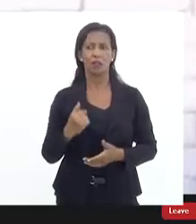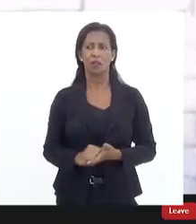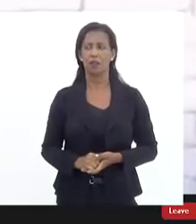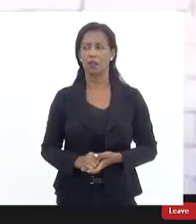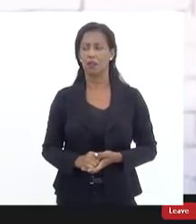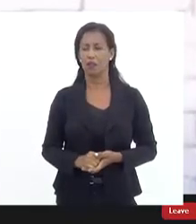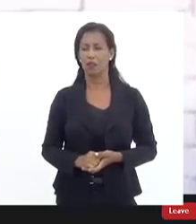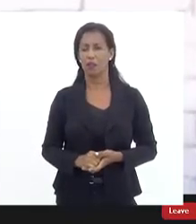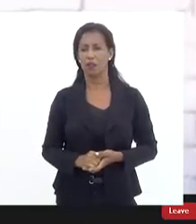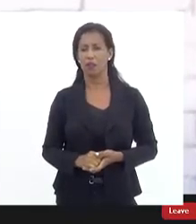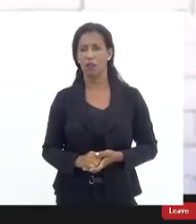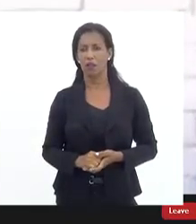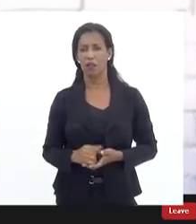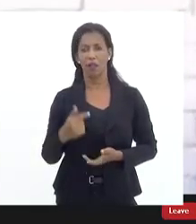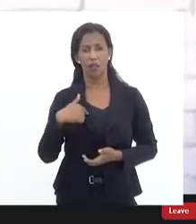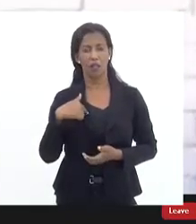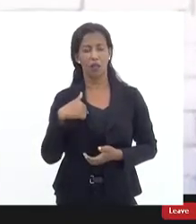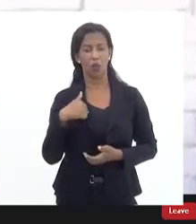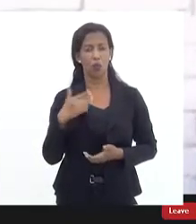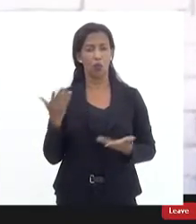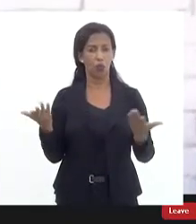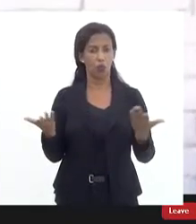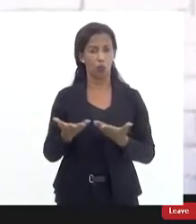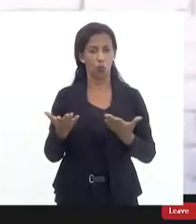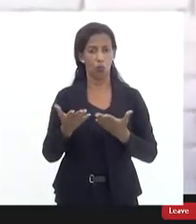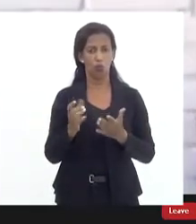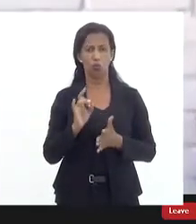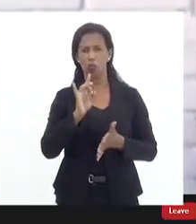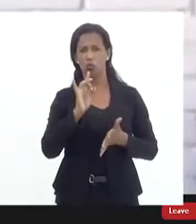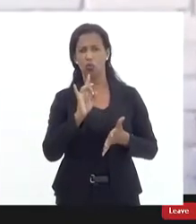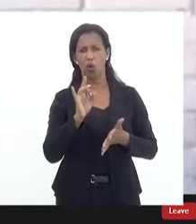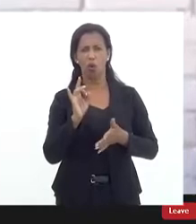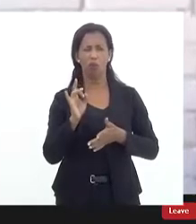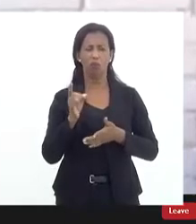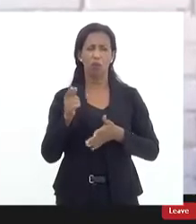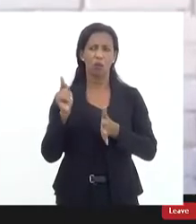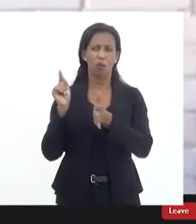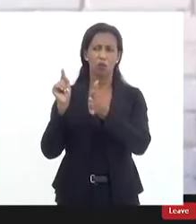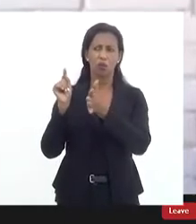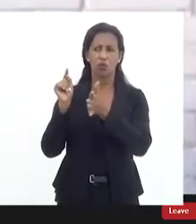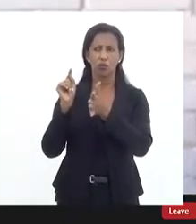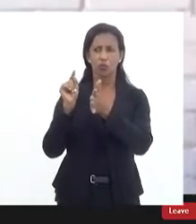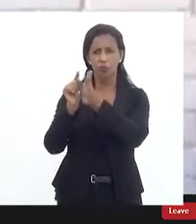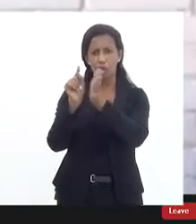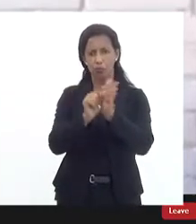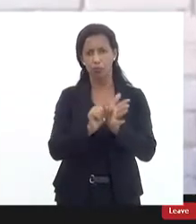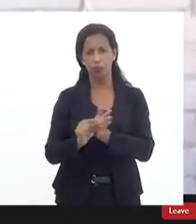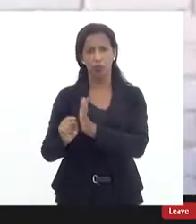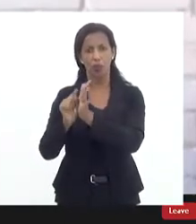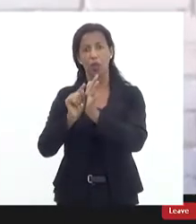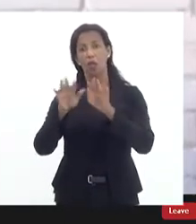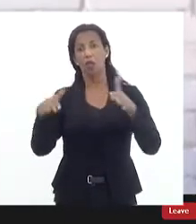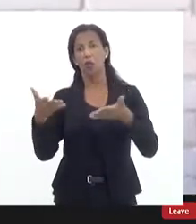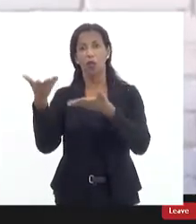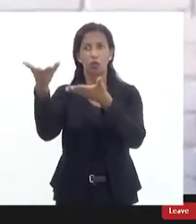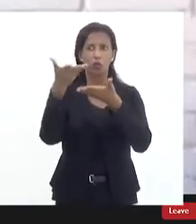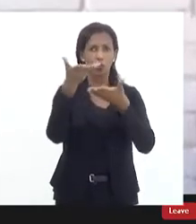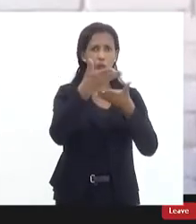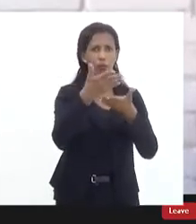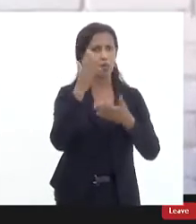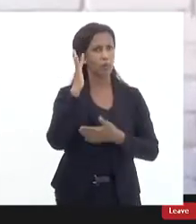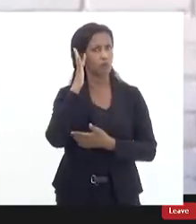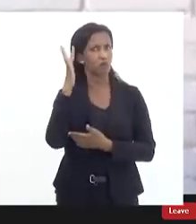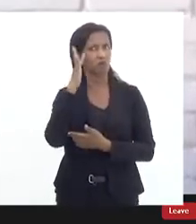teto eu vou só fazer algumas contribuições enquanto os convidados refletem e ao final caso não tenha